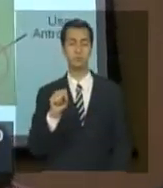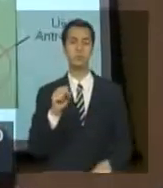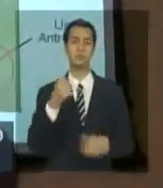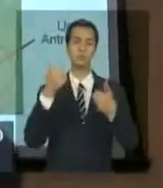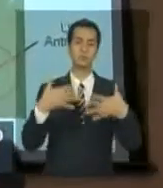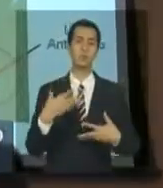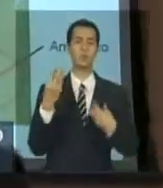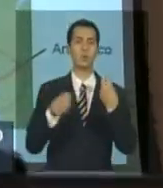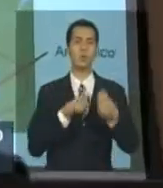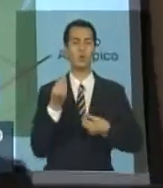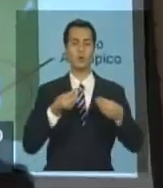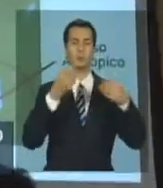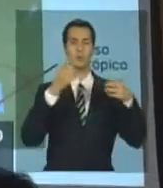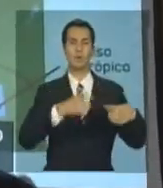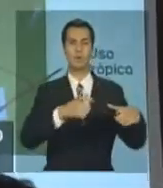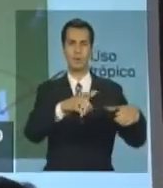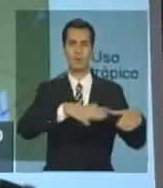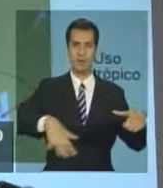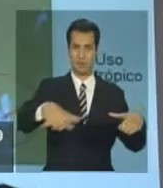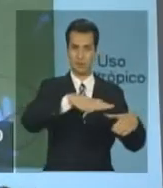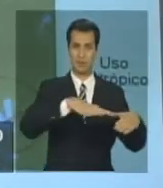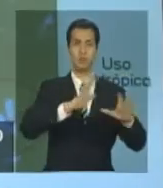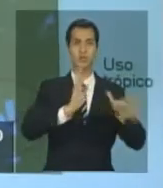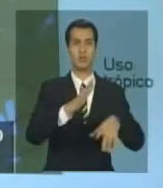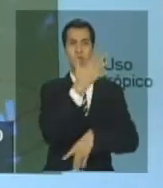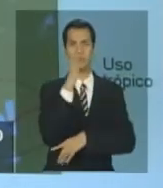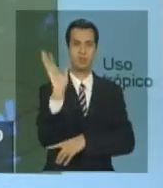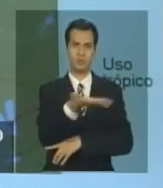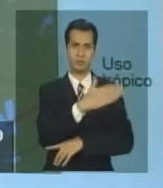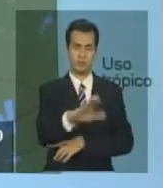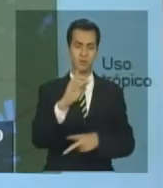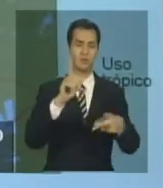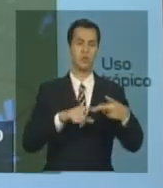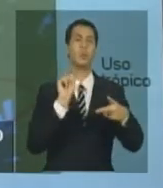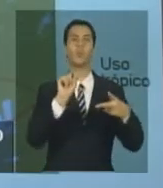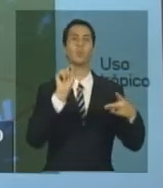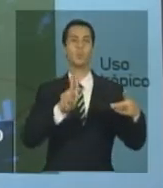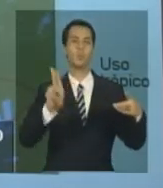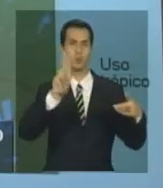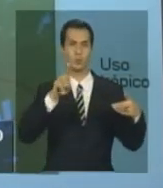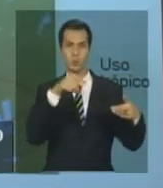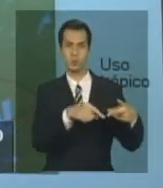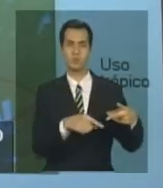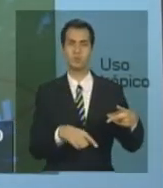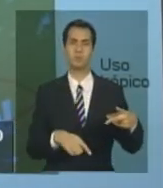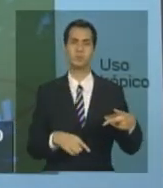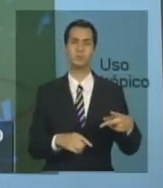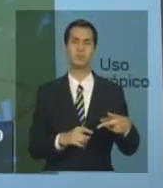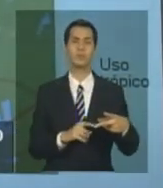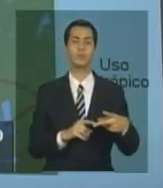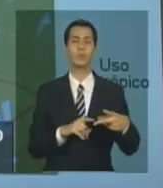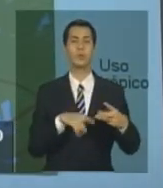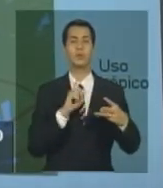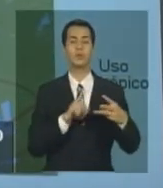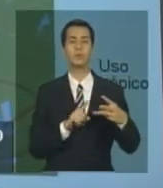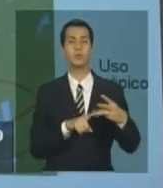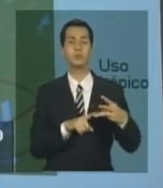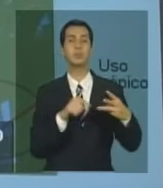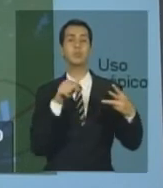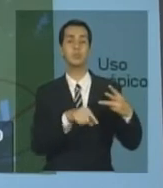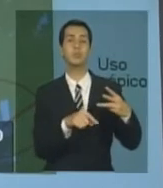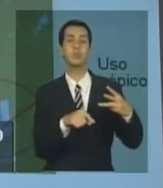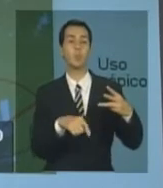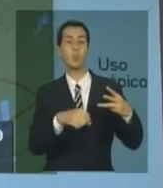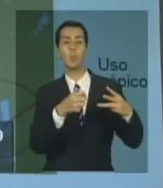sobre quanto da área que foi desmatada, qual é a tipologia de uso atual e quanto disso está em